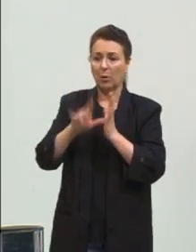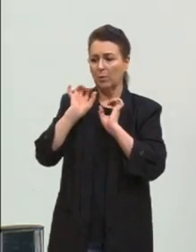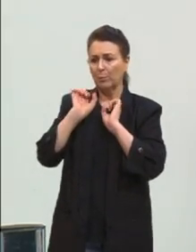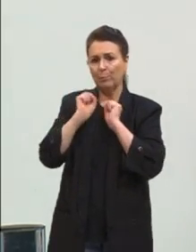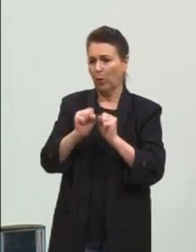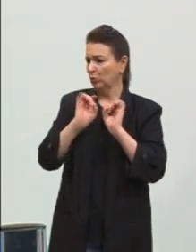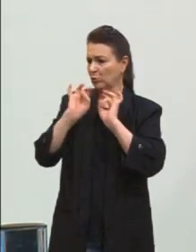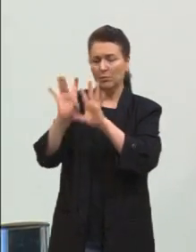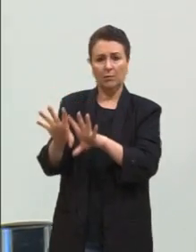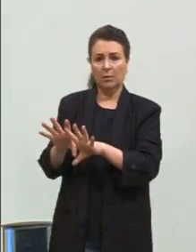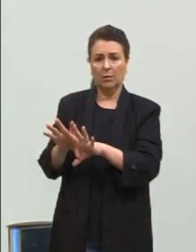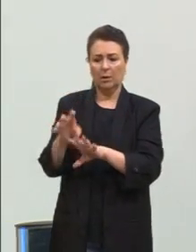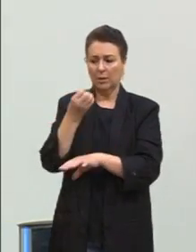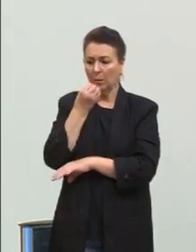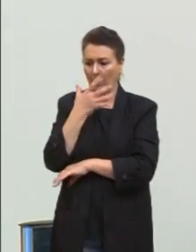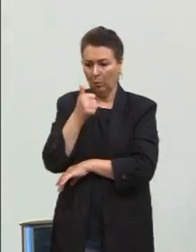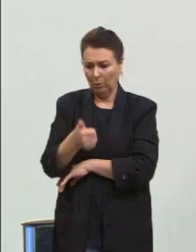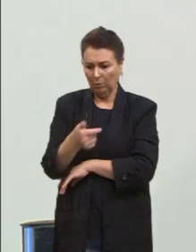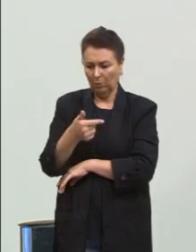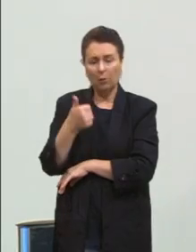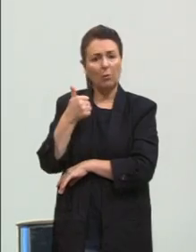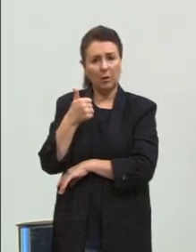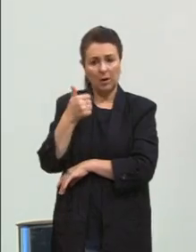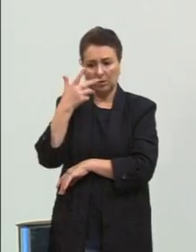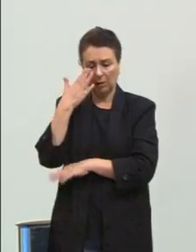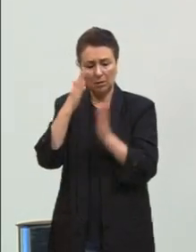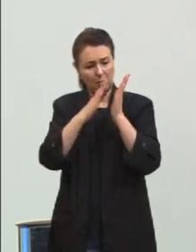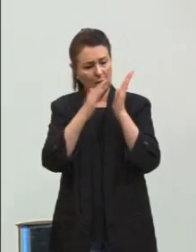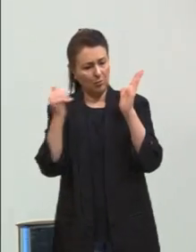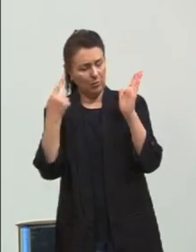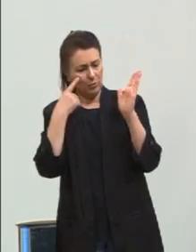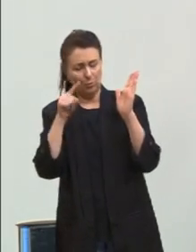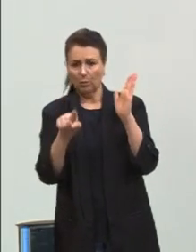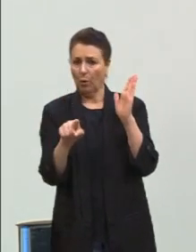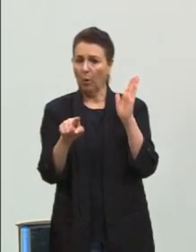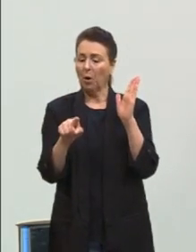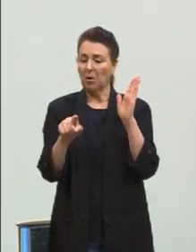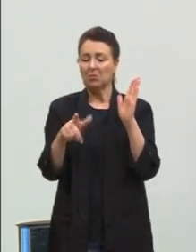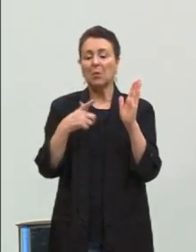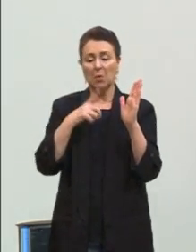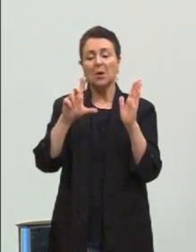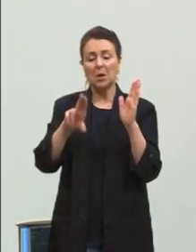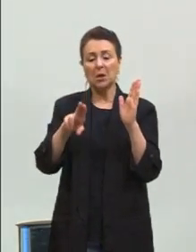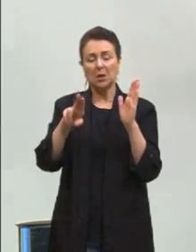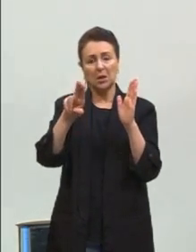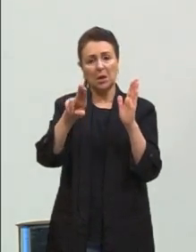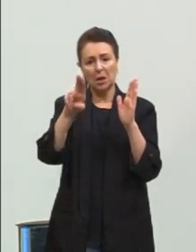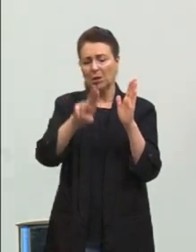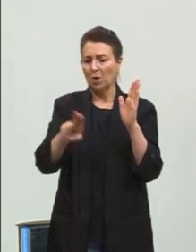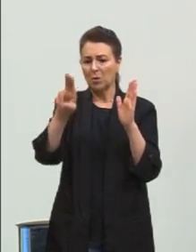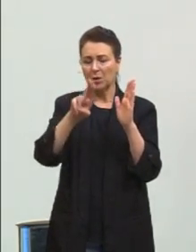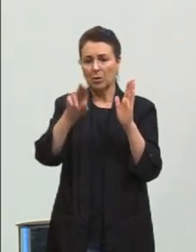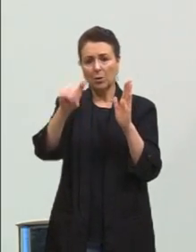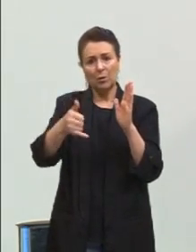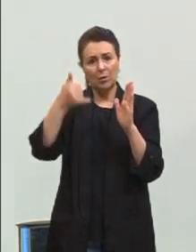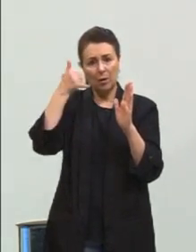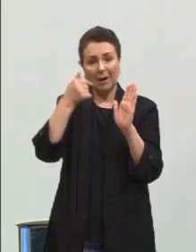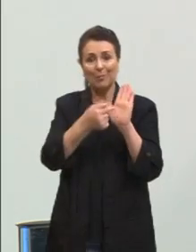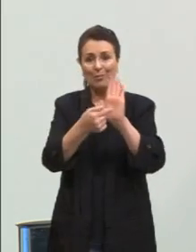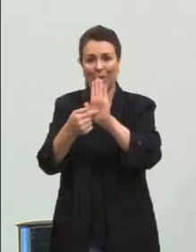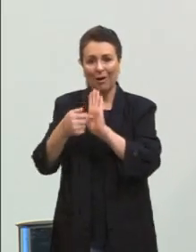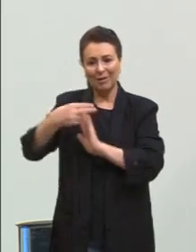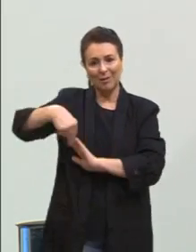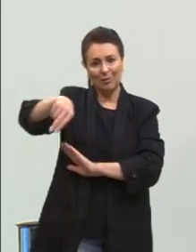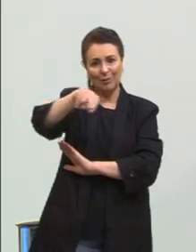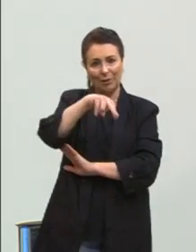Tá bom aquele produto, A gente olha esteticamente. Dentro até da funcionalidade, só que não consegue. O celular é a melhor questão